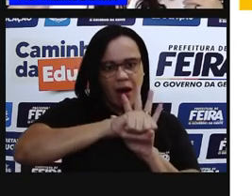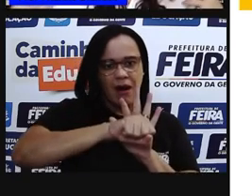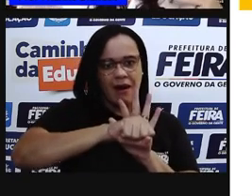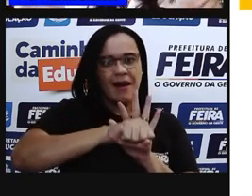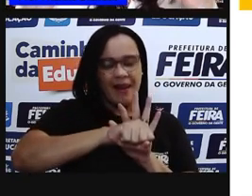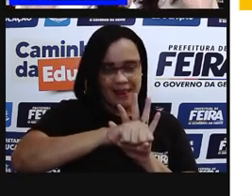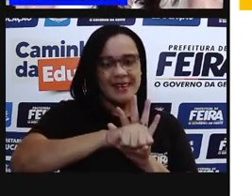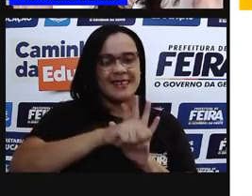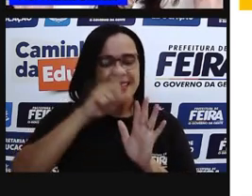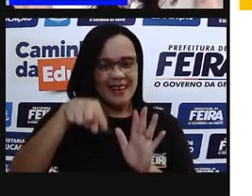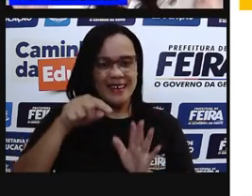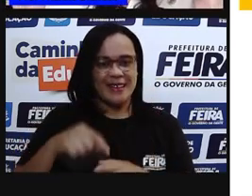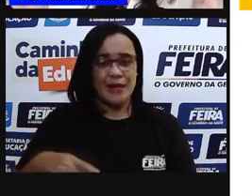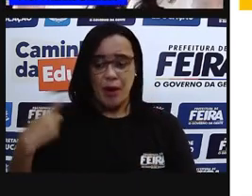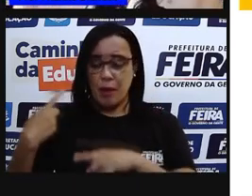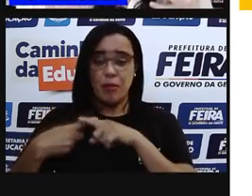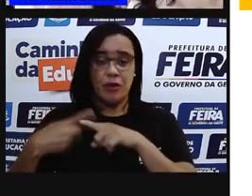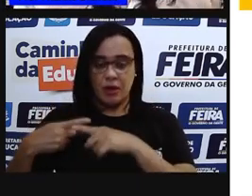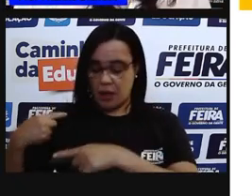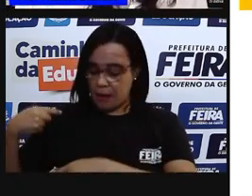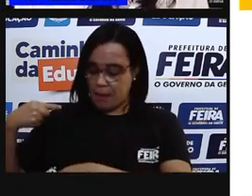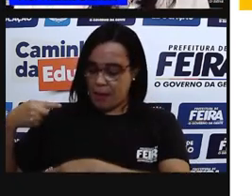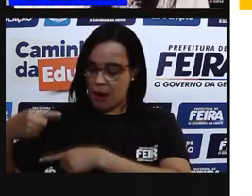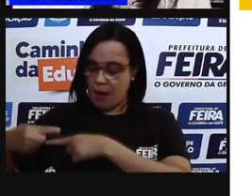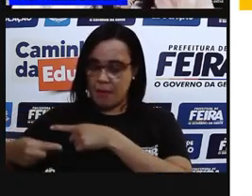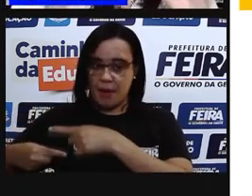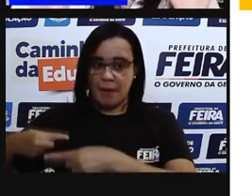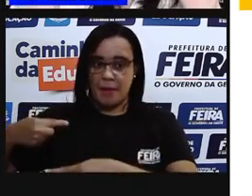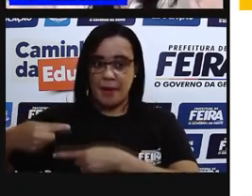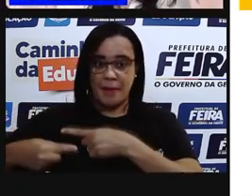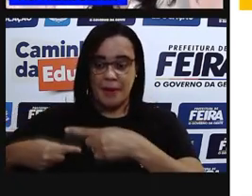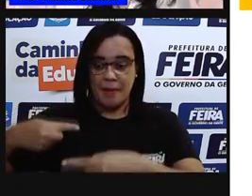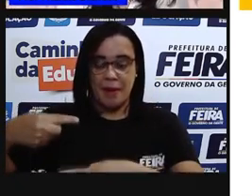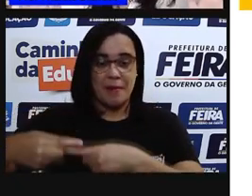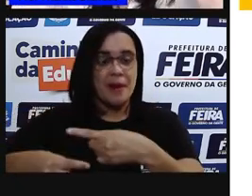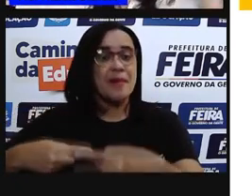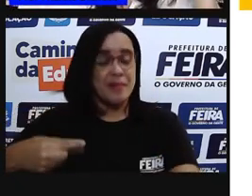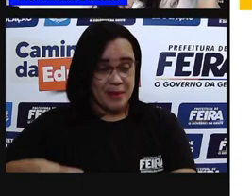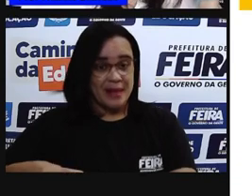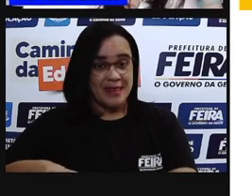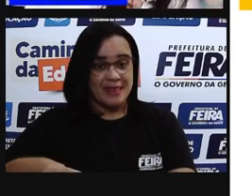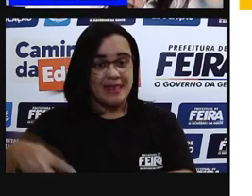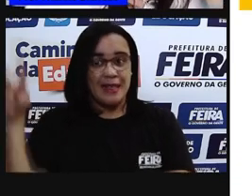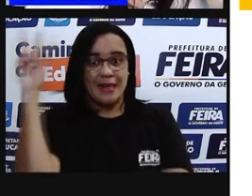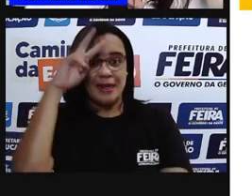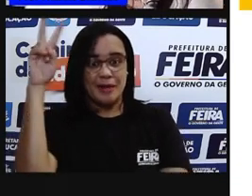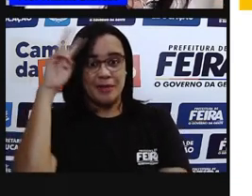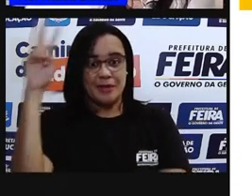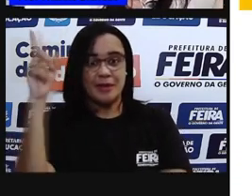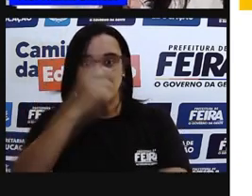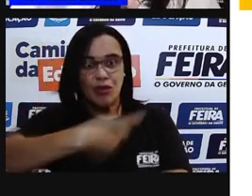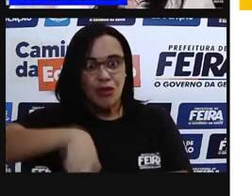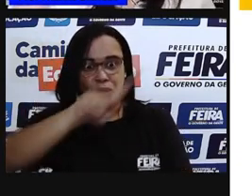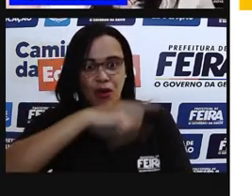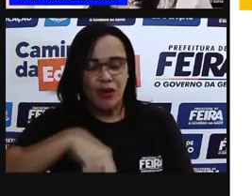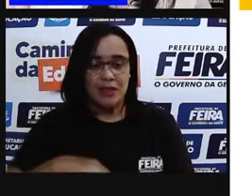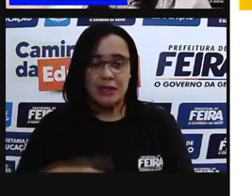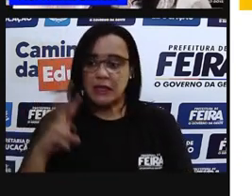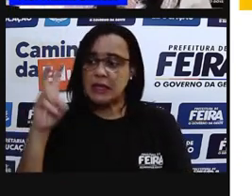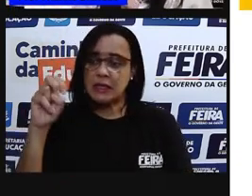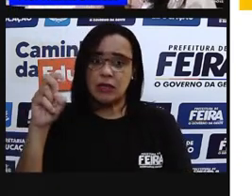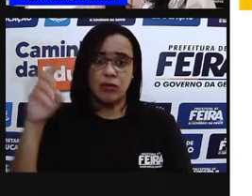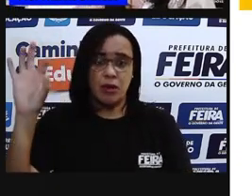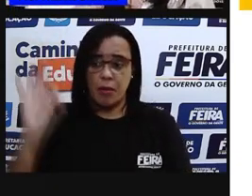pais. Porque lembrem disso. Nós somos 50%. 50% da nossa mãe, 50